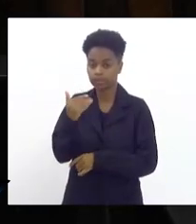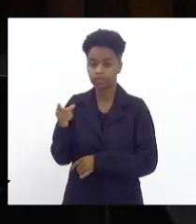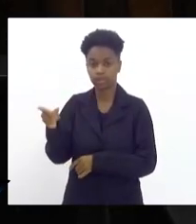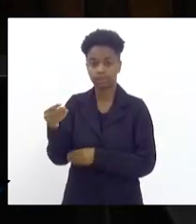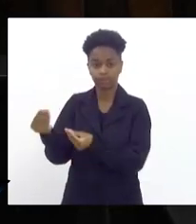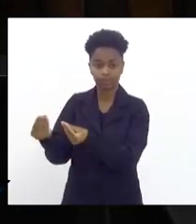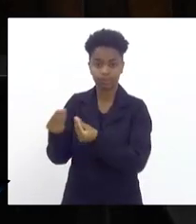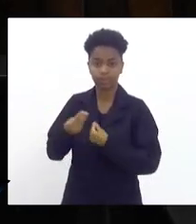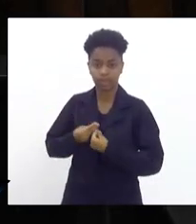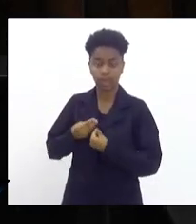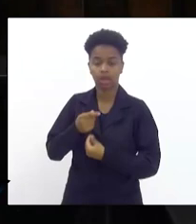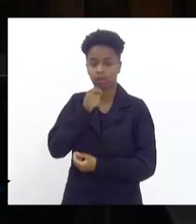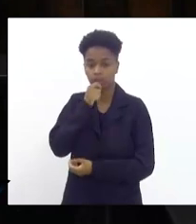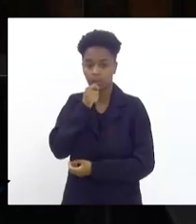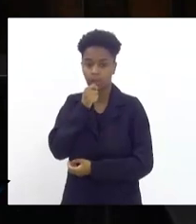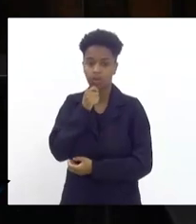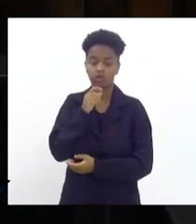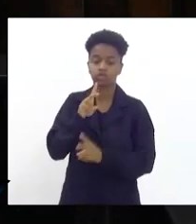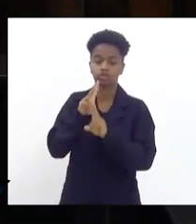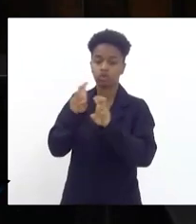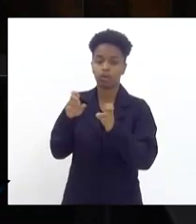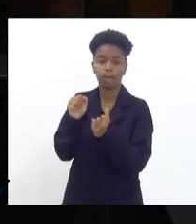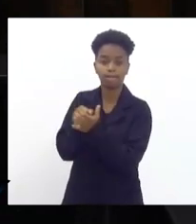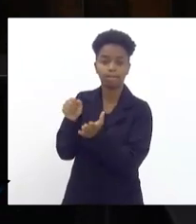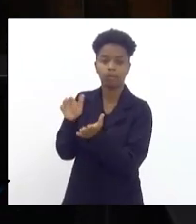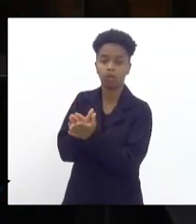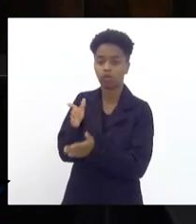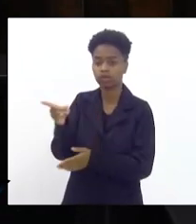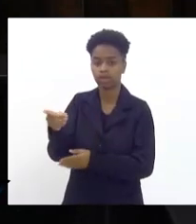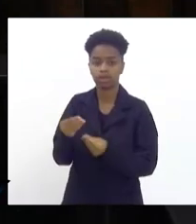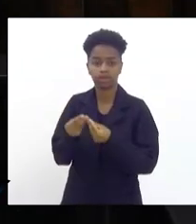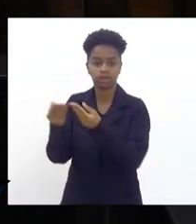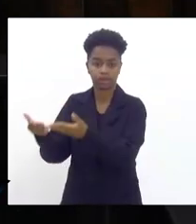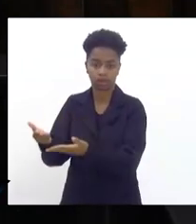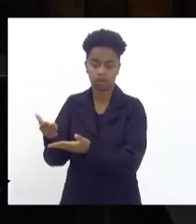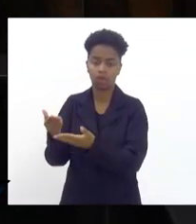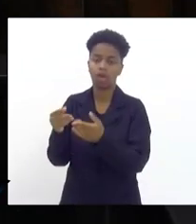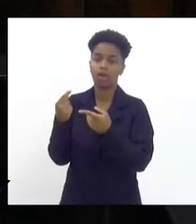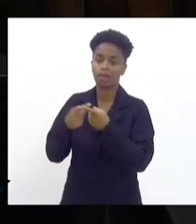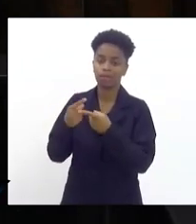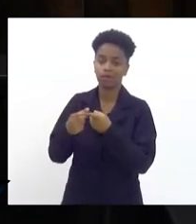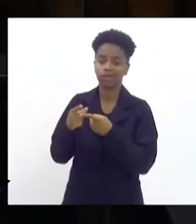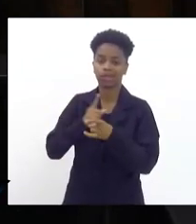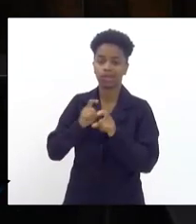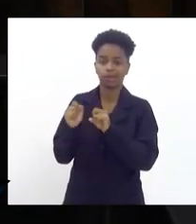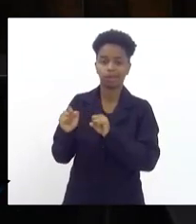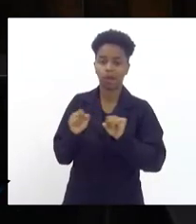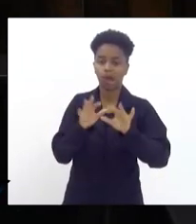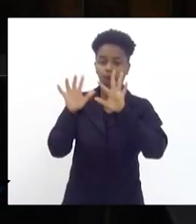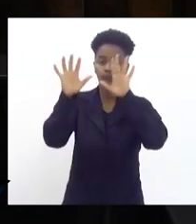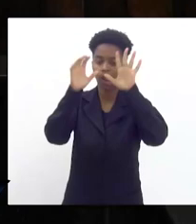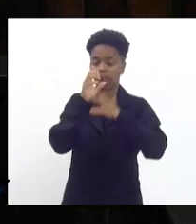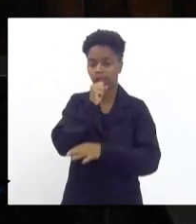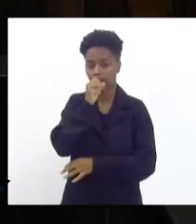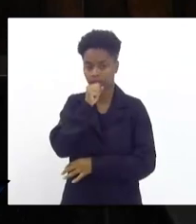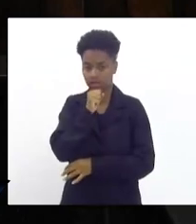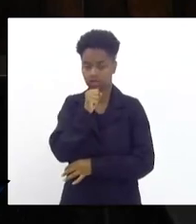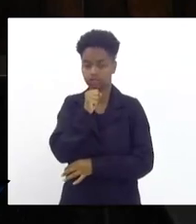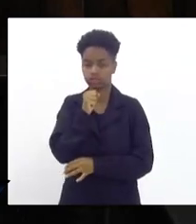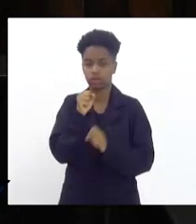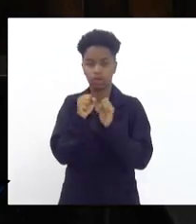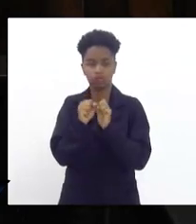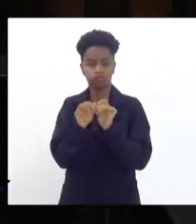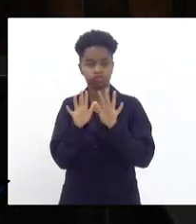o auto-notificação da multa que foi dada à CSN devido à questão da fumaça laranja que ela soltou